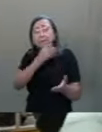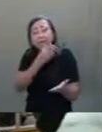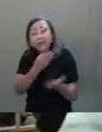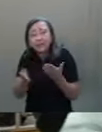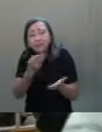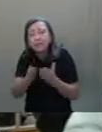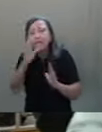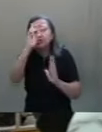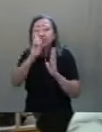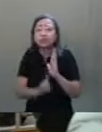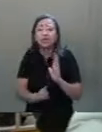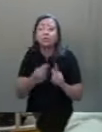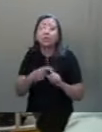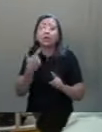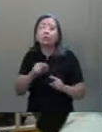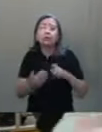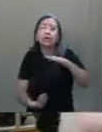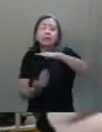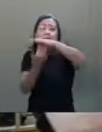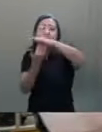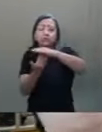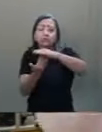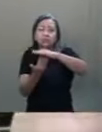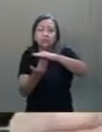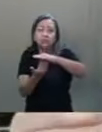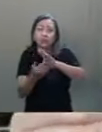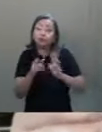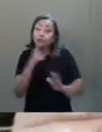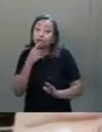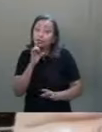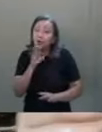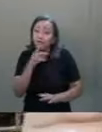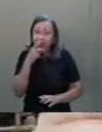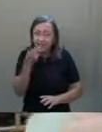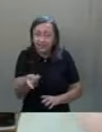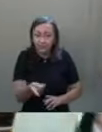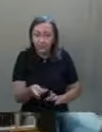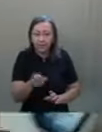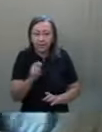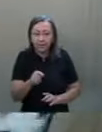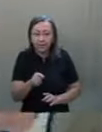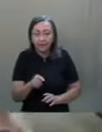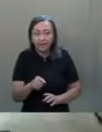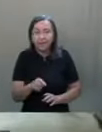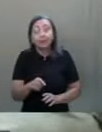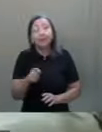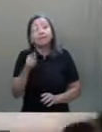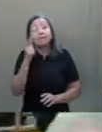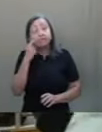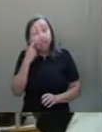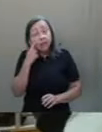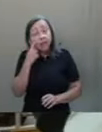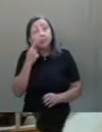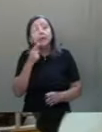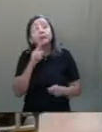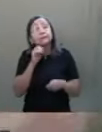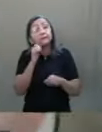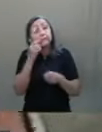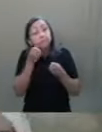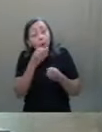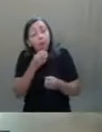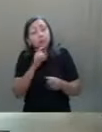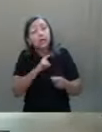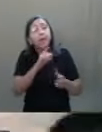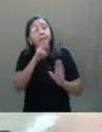limite aqui. O que eu estou apenas dizendo, presidente. Que venha um projeto de lei. Vamos